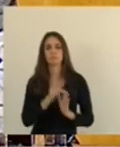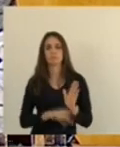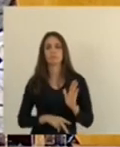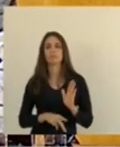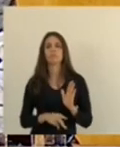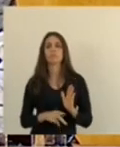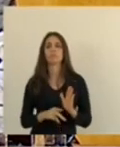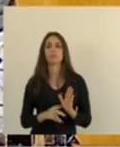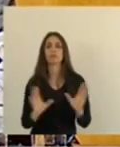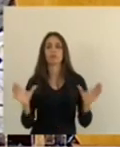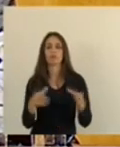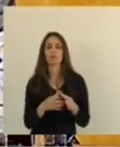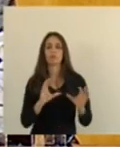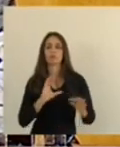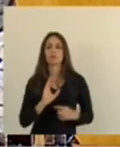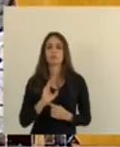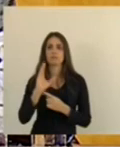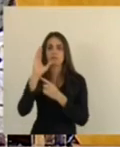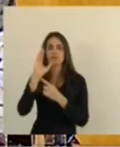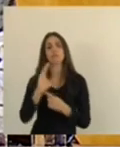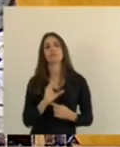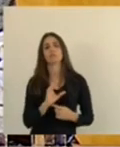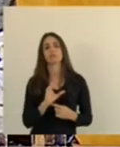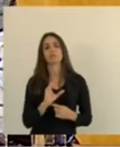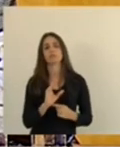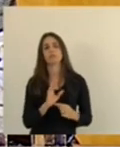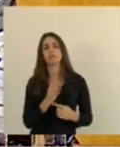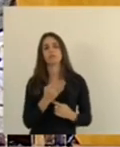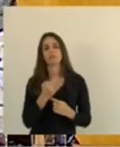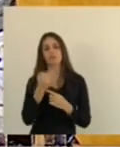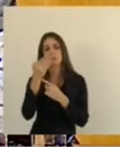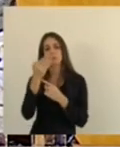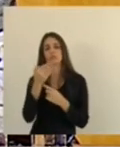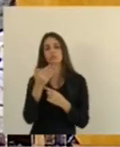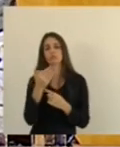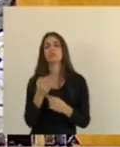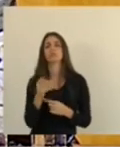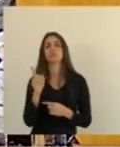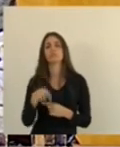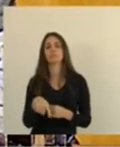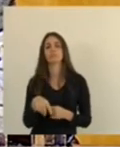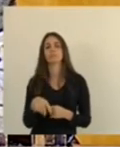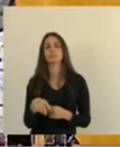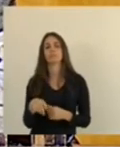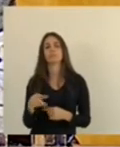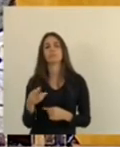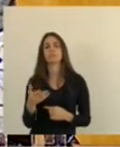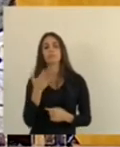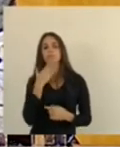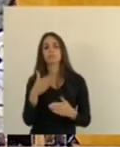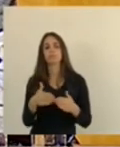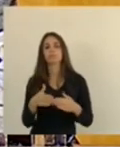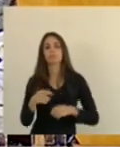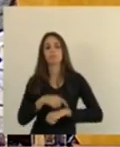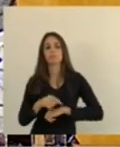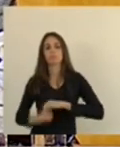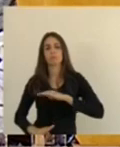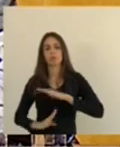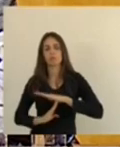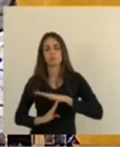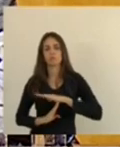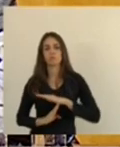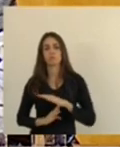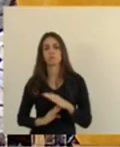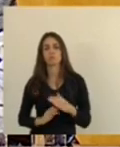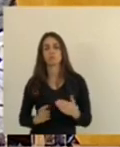na comissão de ciência e tecnologia o relator deputado Alexandre chambinho se prevaleceu do prazo regimental para relatar a